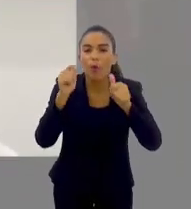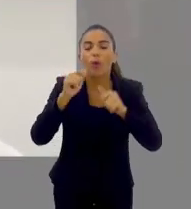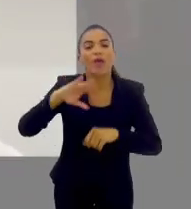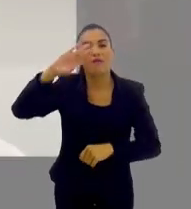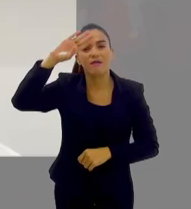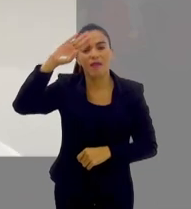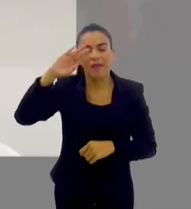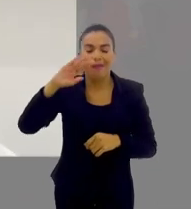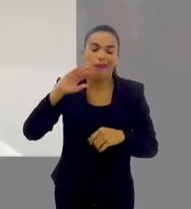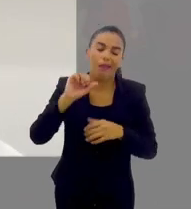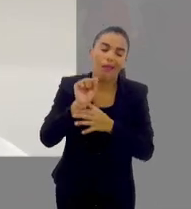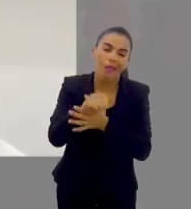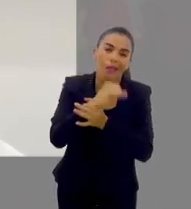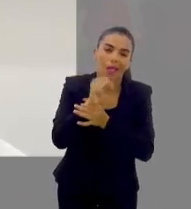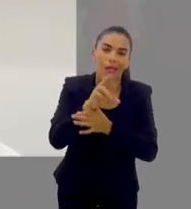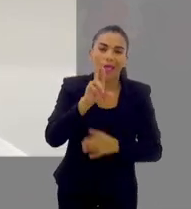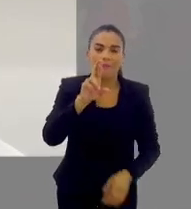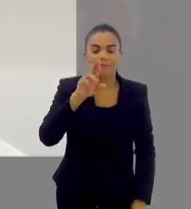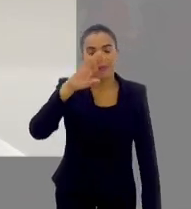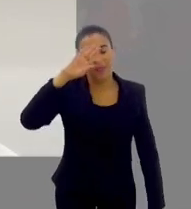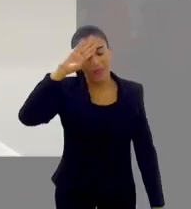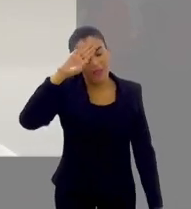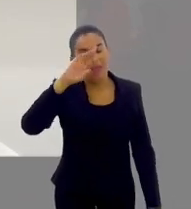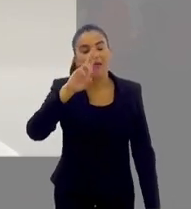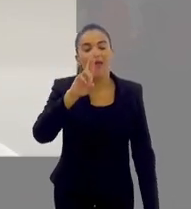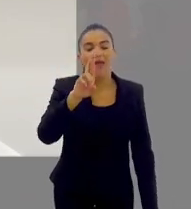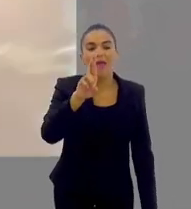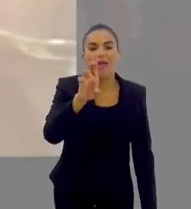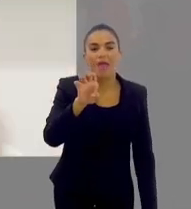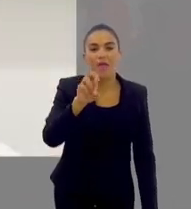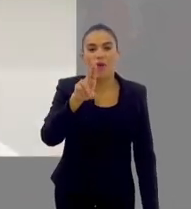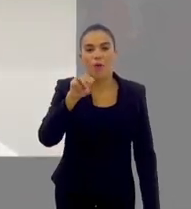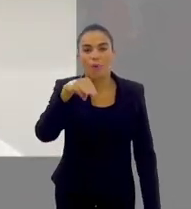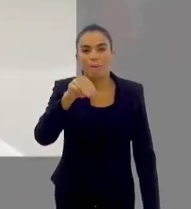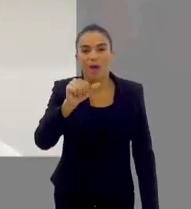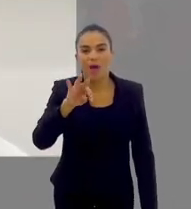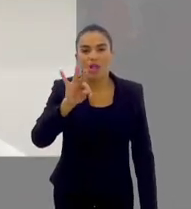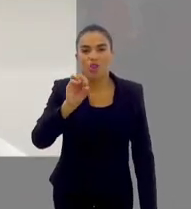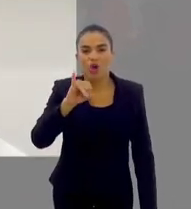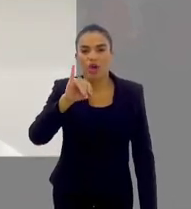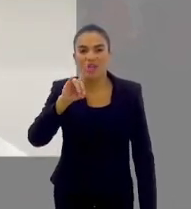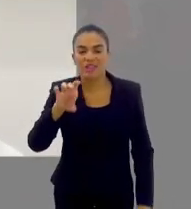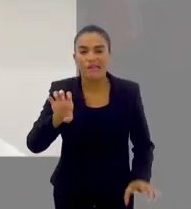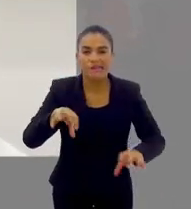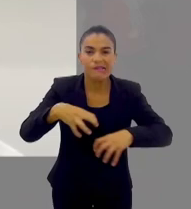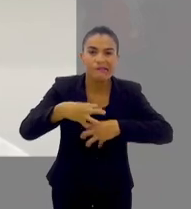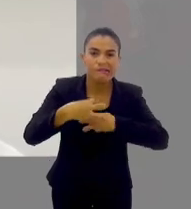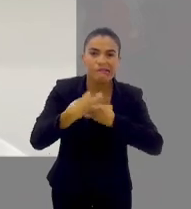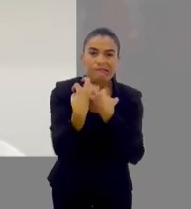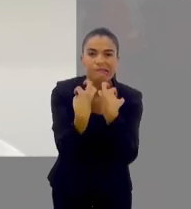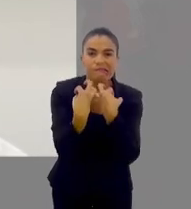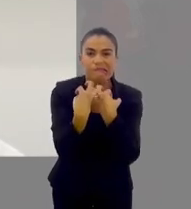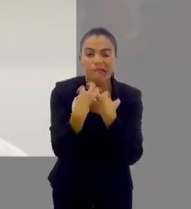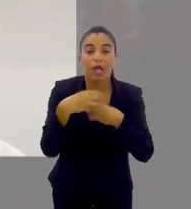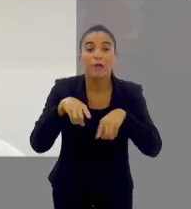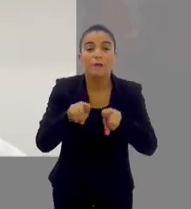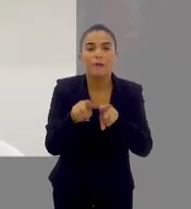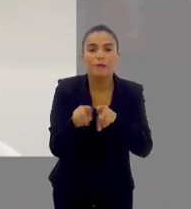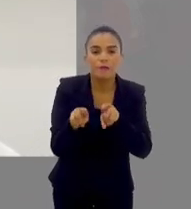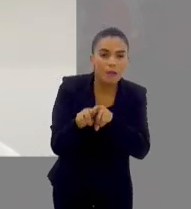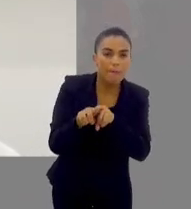artrite reumatoide, né, lúpus em alguns pacientes, zika, então, sequelas para o bebê, quando a mãe tem, né, que está